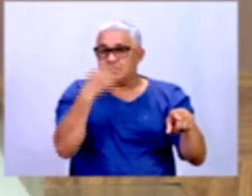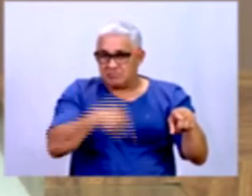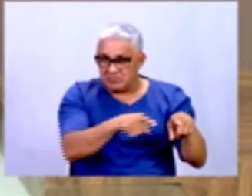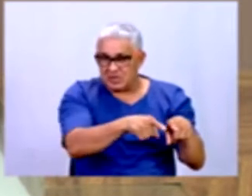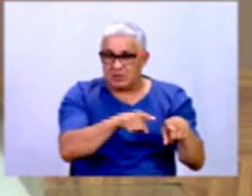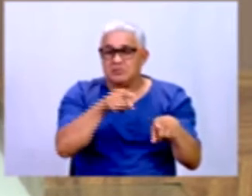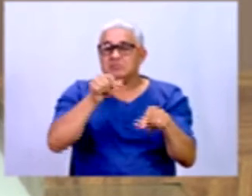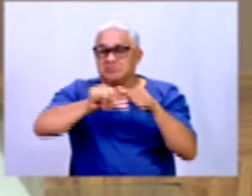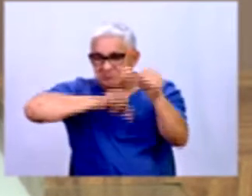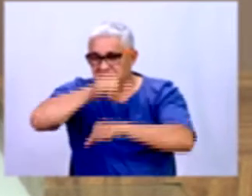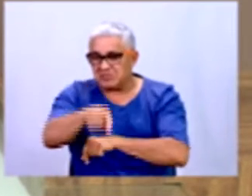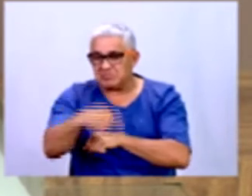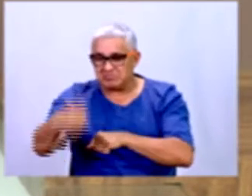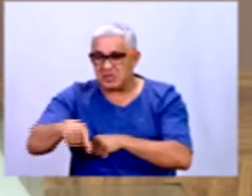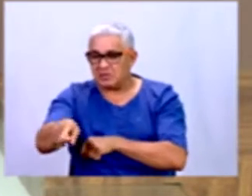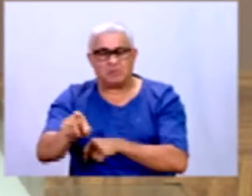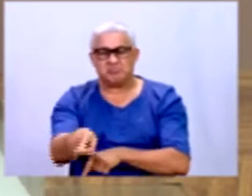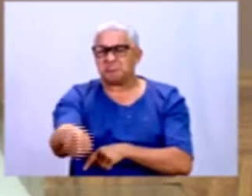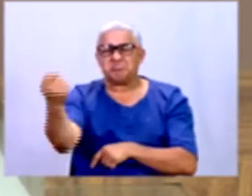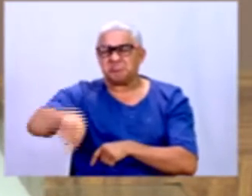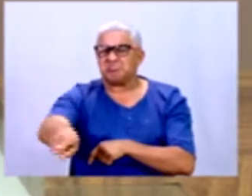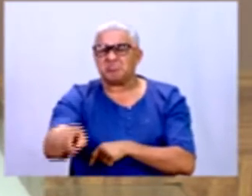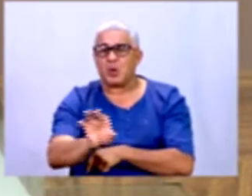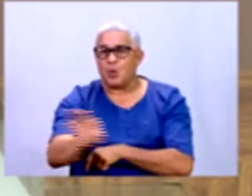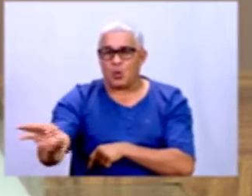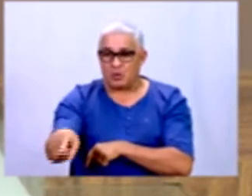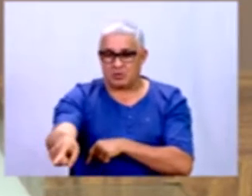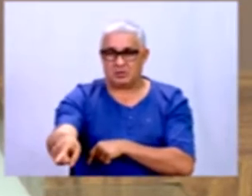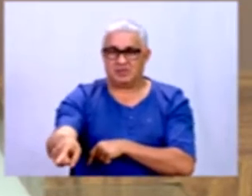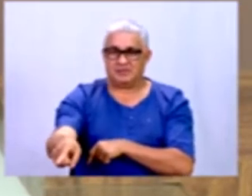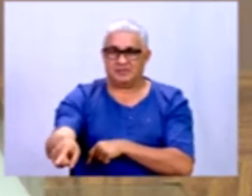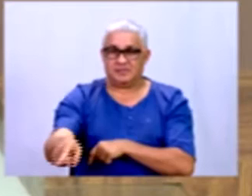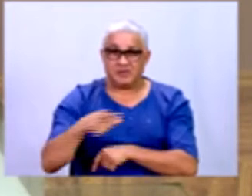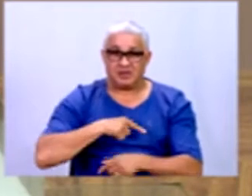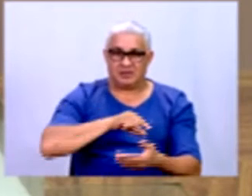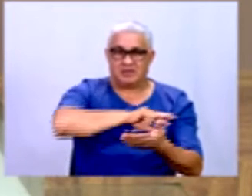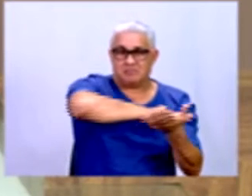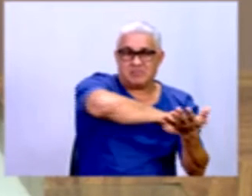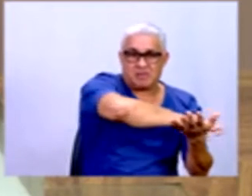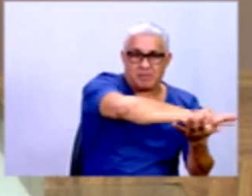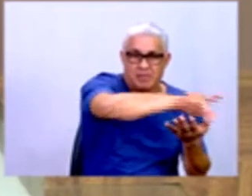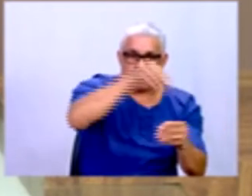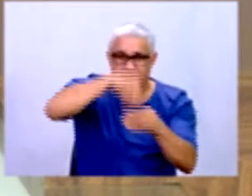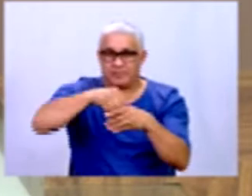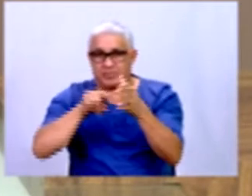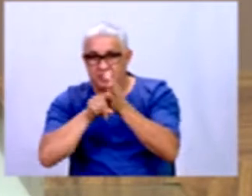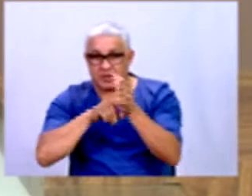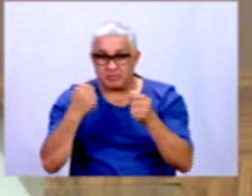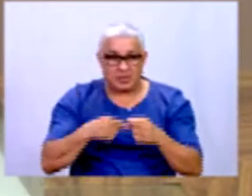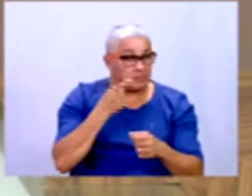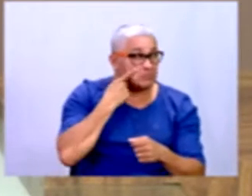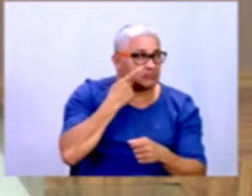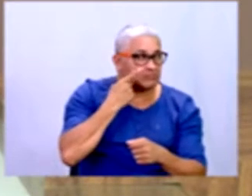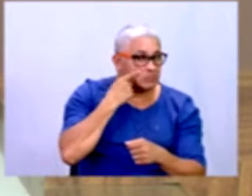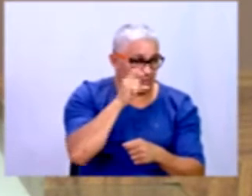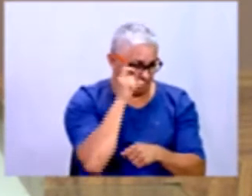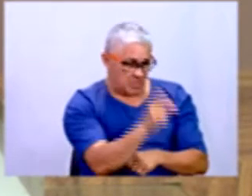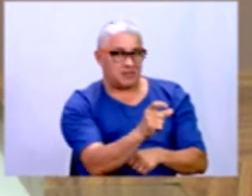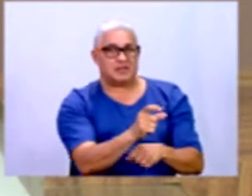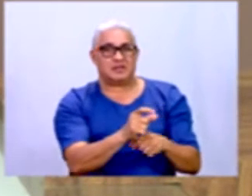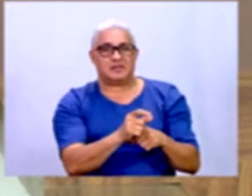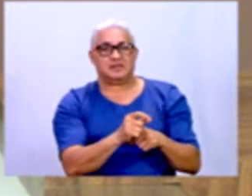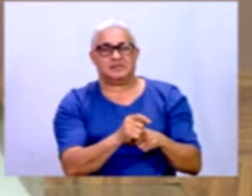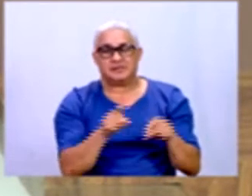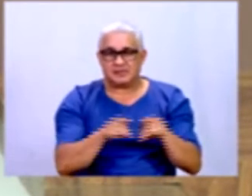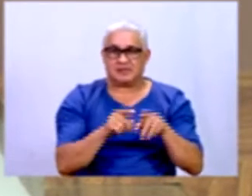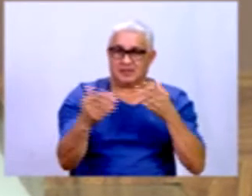modificado, ou não, esse aqui está ótimo, vamos pegar esse aqui como parâmetro. Então, existem elementos dentro da pesquisa que devem ser observados também para se chegar, para se